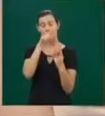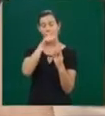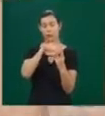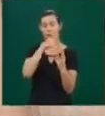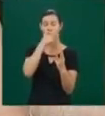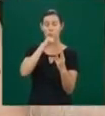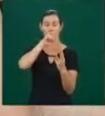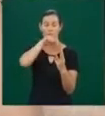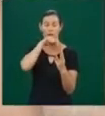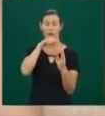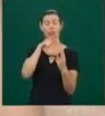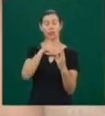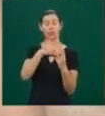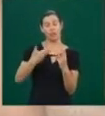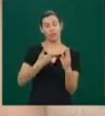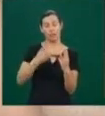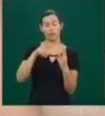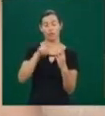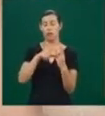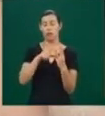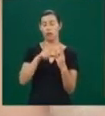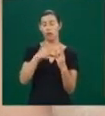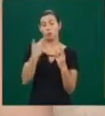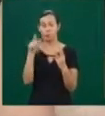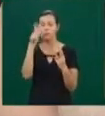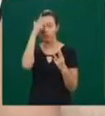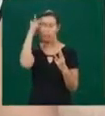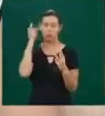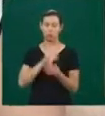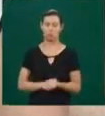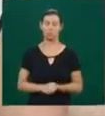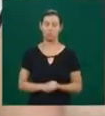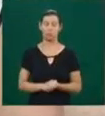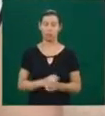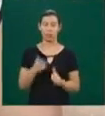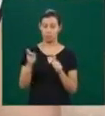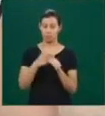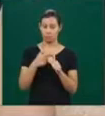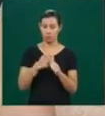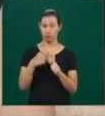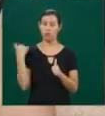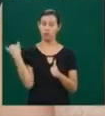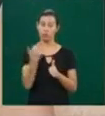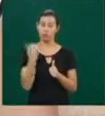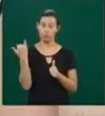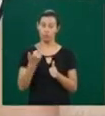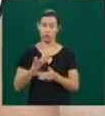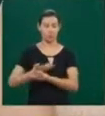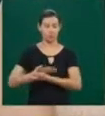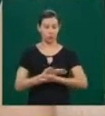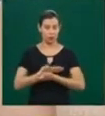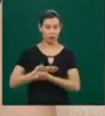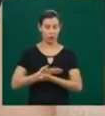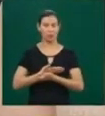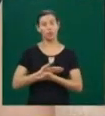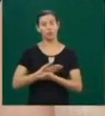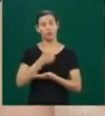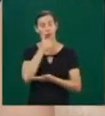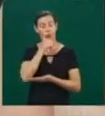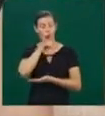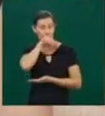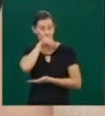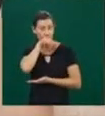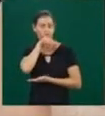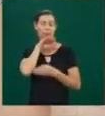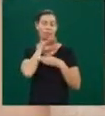criança. Num primeiro momento, essa simbiose mãe e bebê é fundamental para a sobrevivência desse bebê. Afinal de contas,